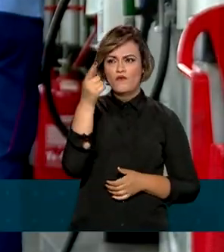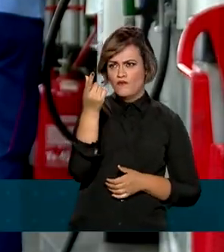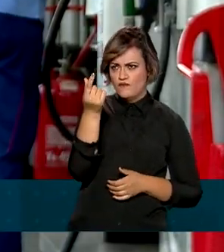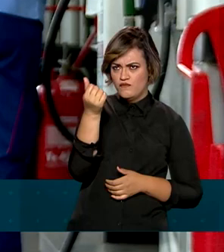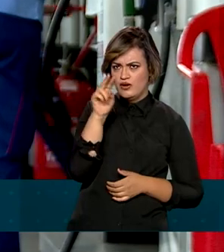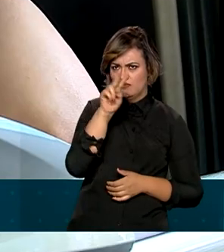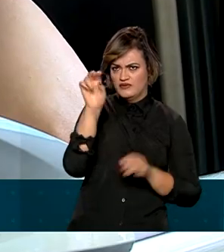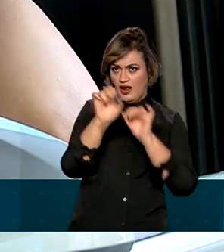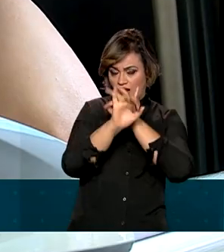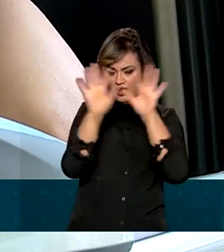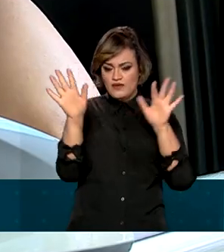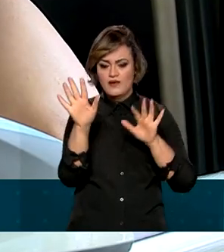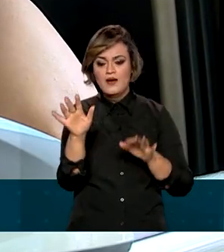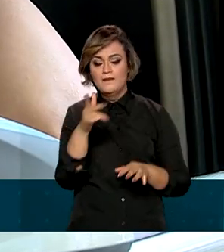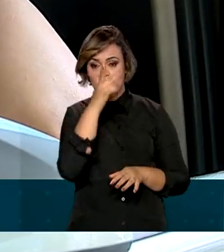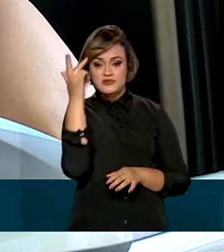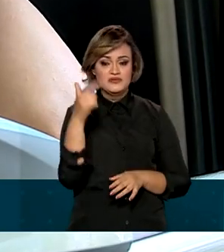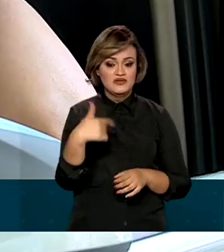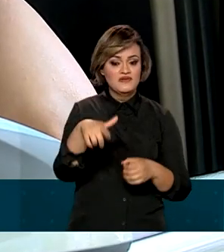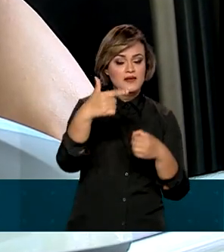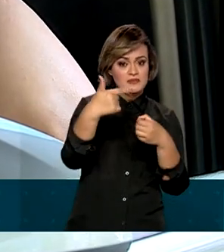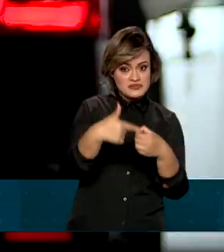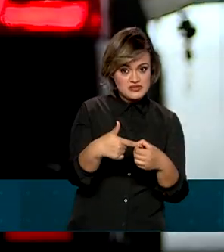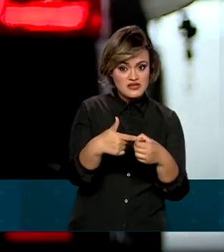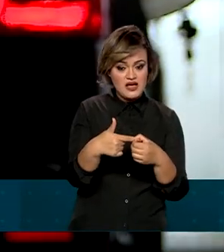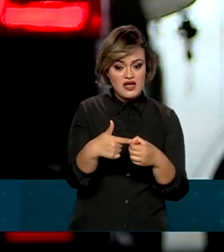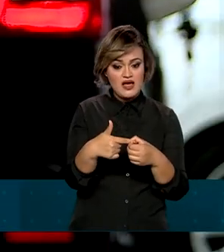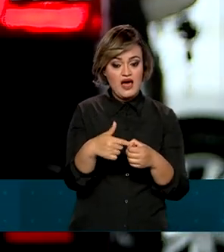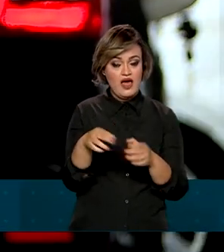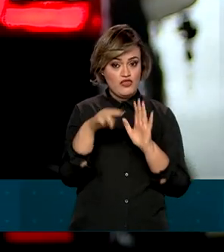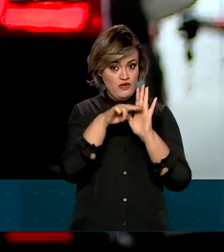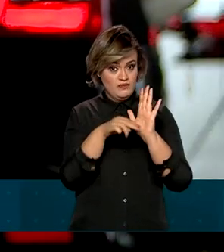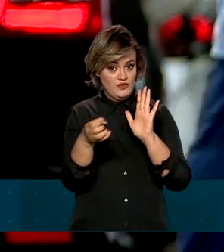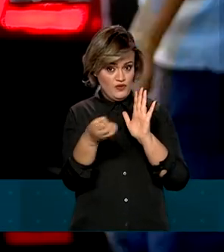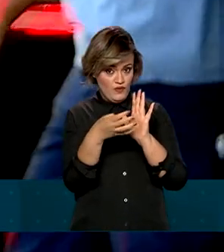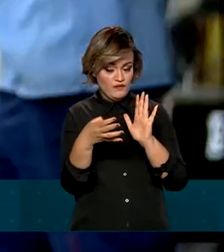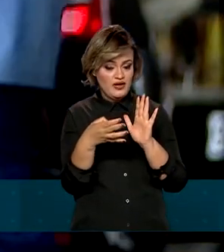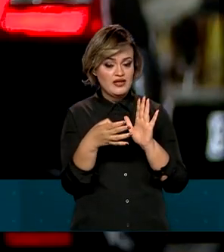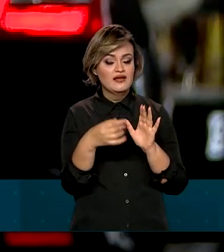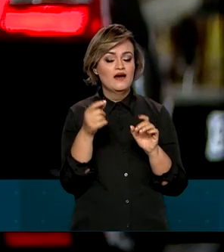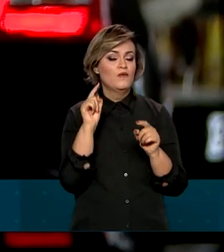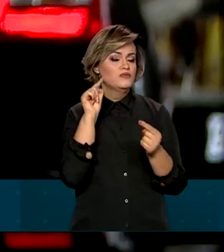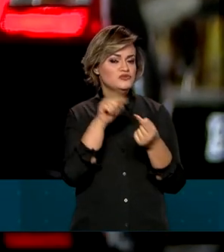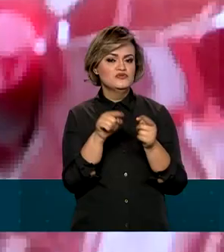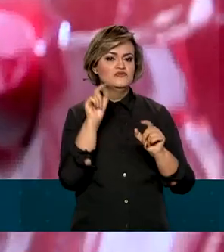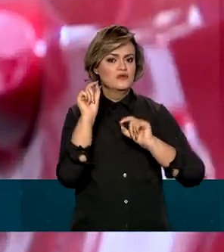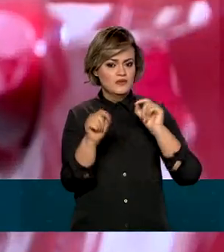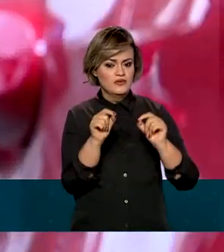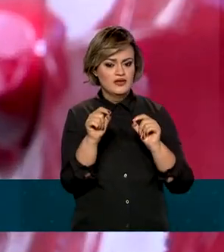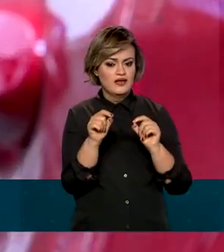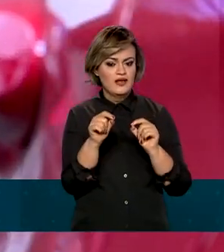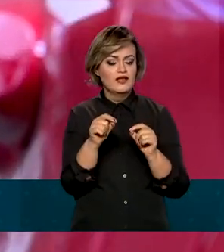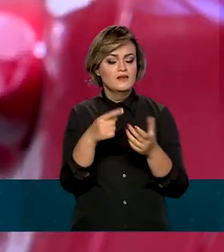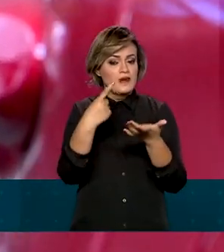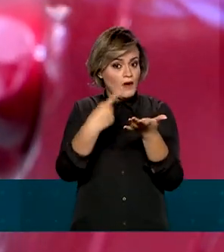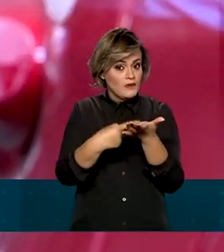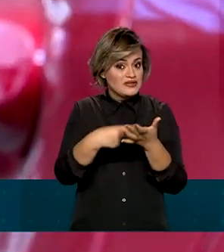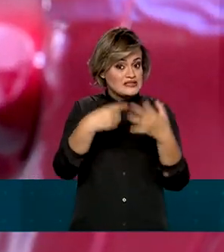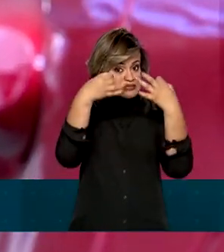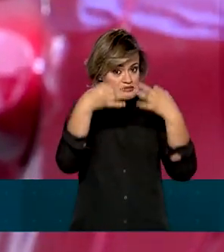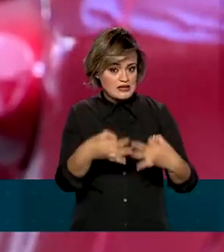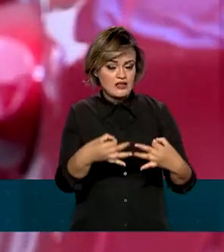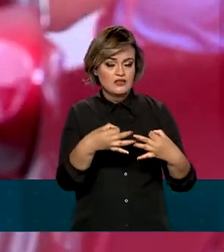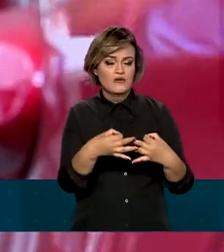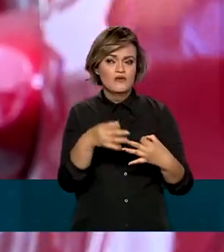combustível claro para quem vai abastecer o veículo, a nova norma também tem como objetivo alinhar esses valores